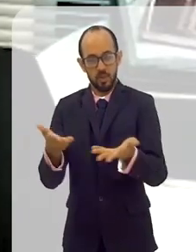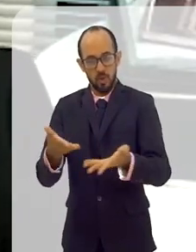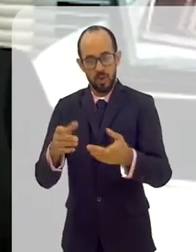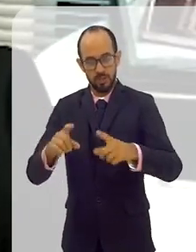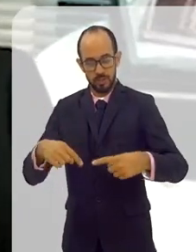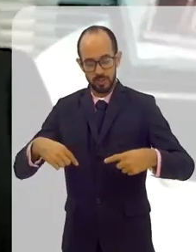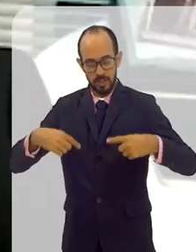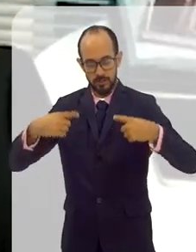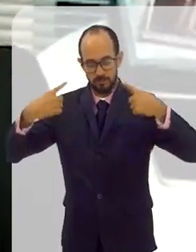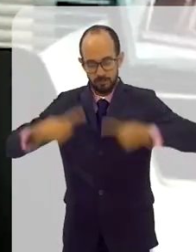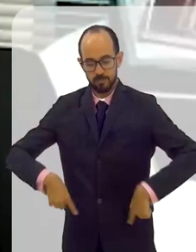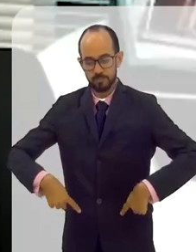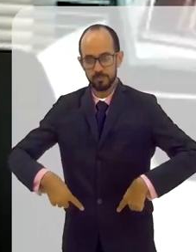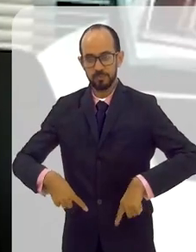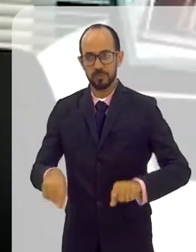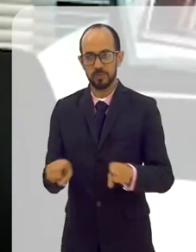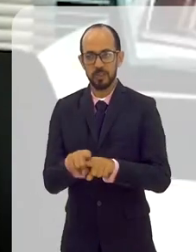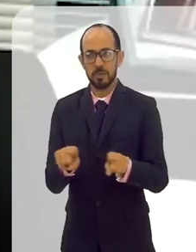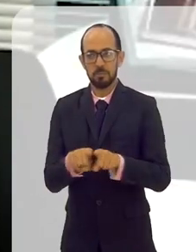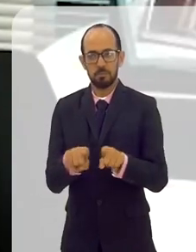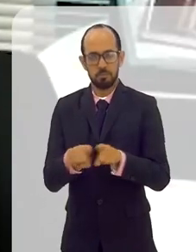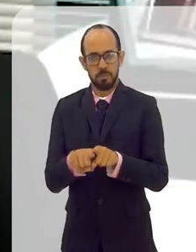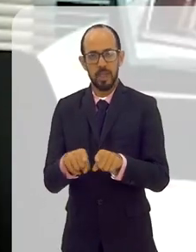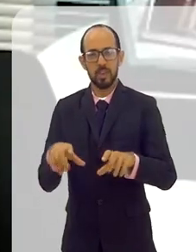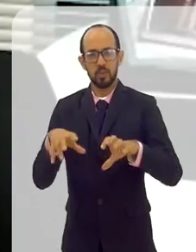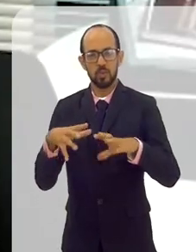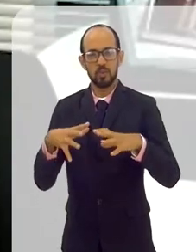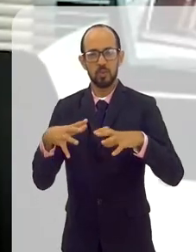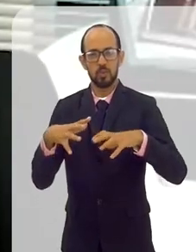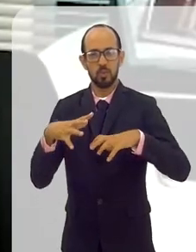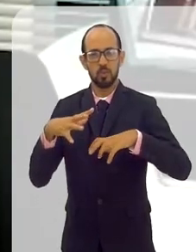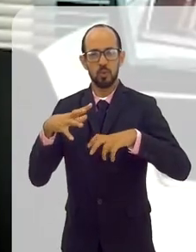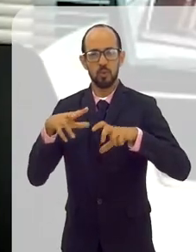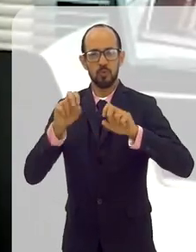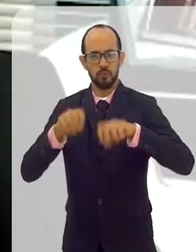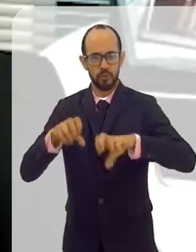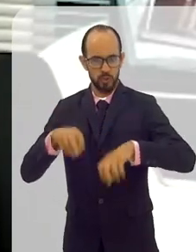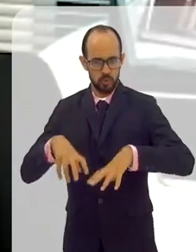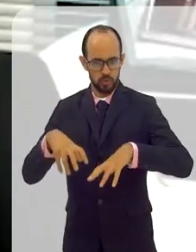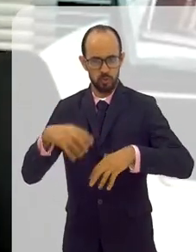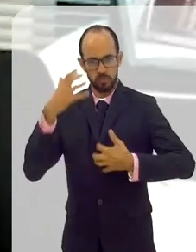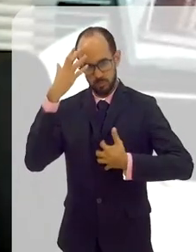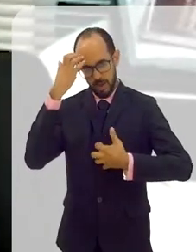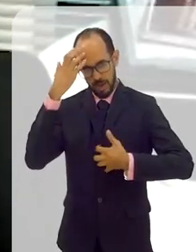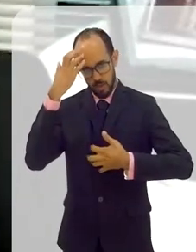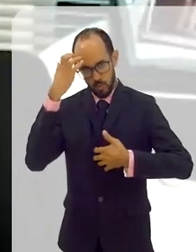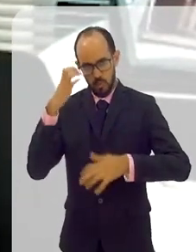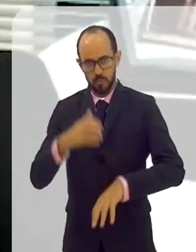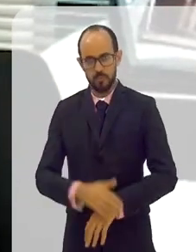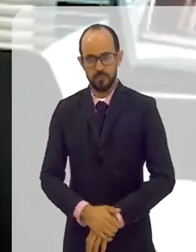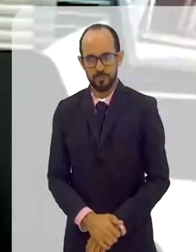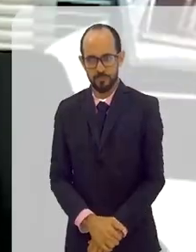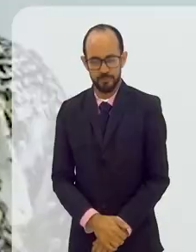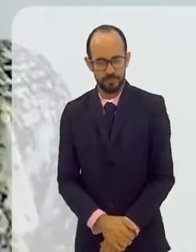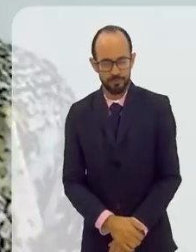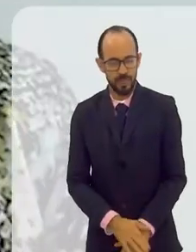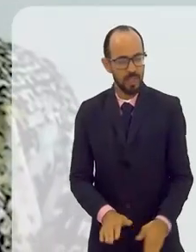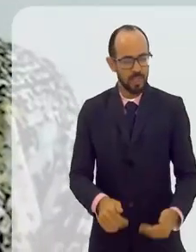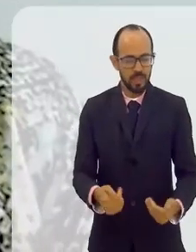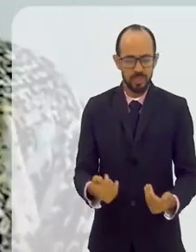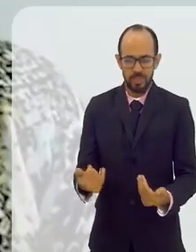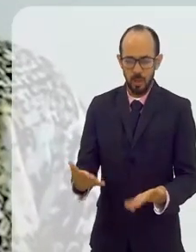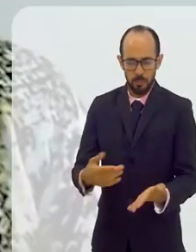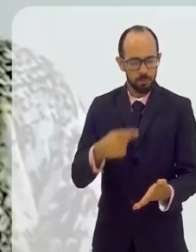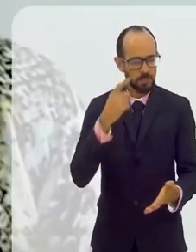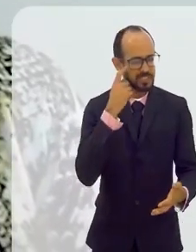estamos aí no enfrentamento do Monkeypox, também liderando esse enfrentamento, mais esse enfrentamento. Pensando nessa